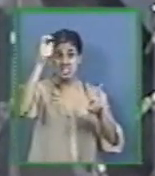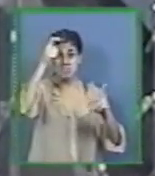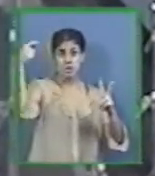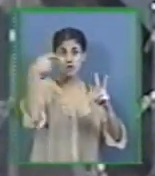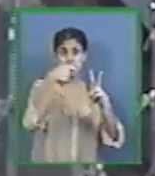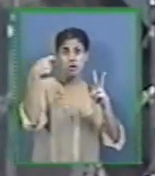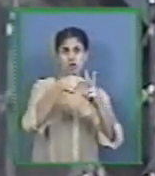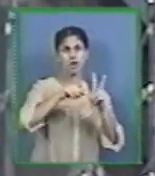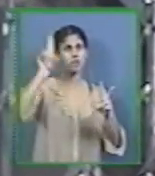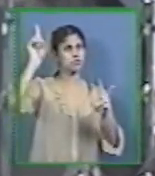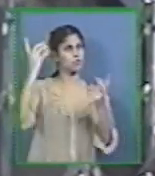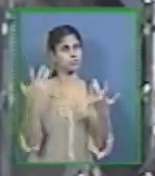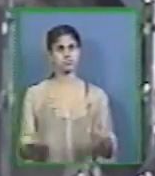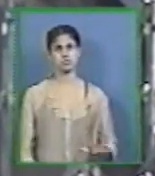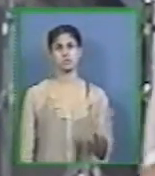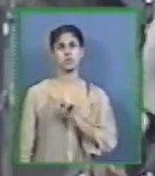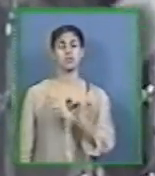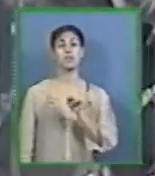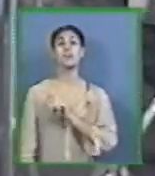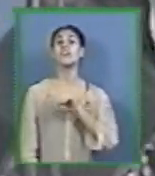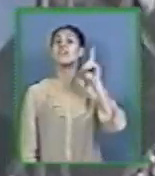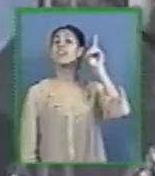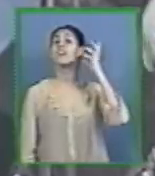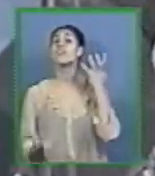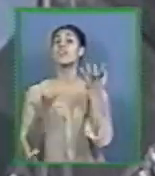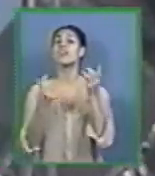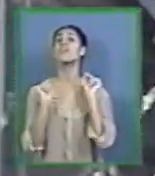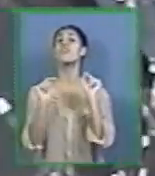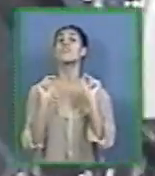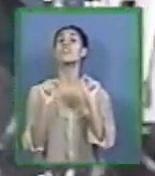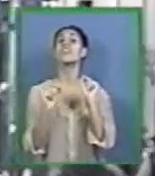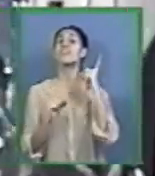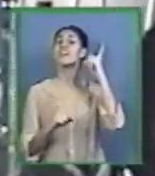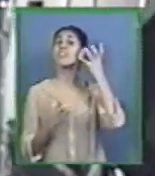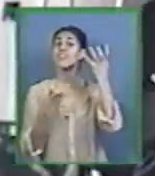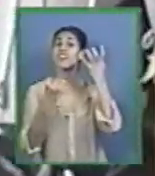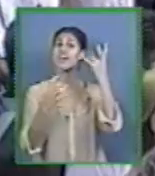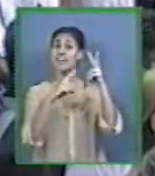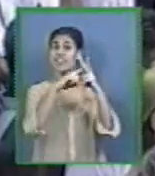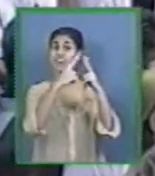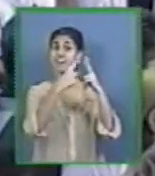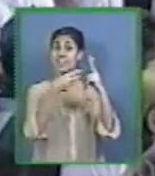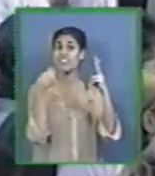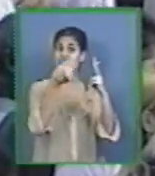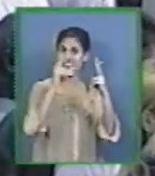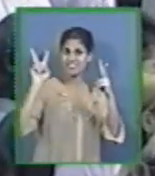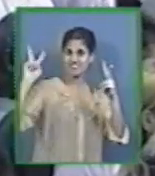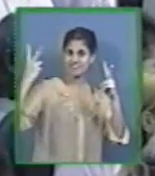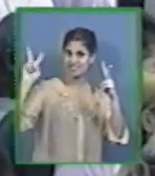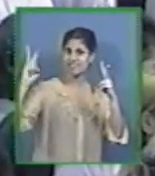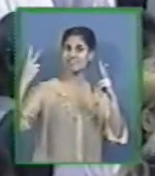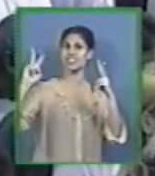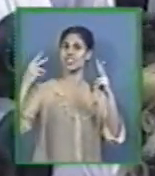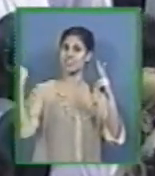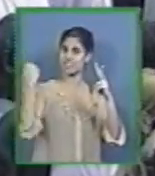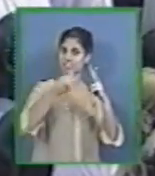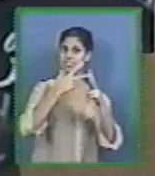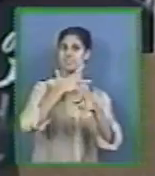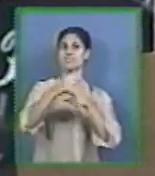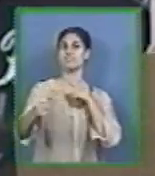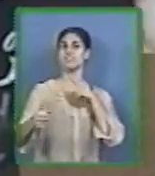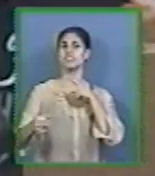nosso Deus queria Que este ser Fosse um ser vitorioso E aqui no livro de